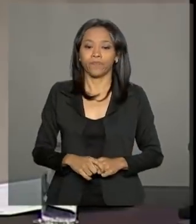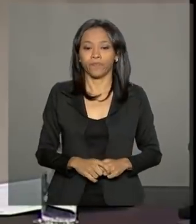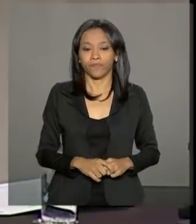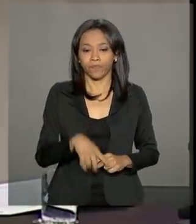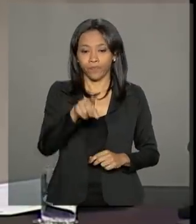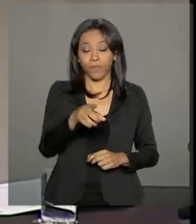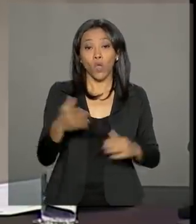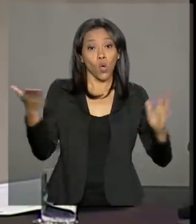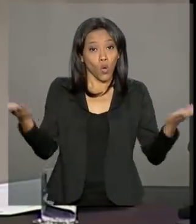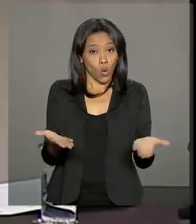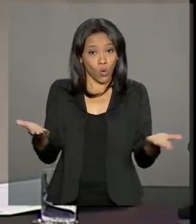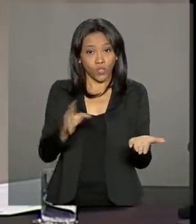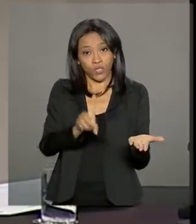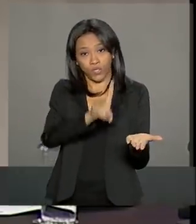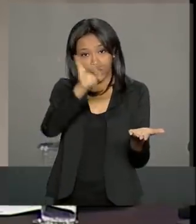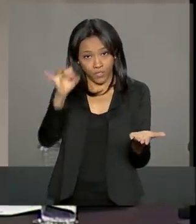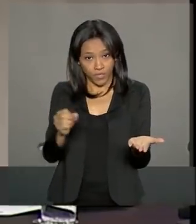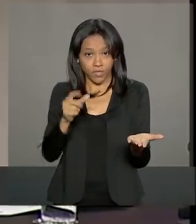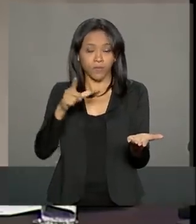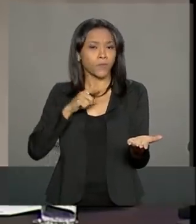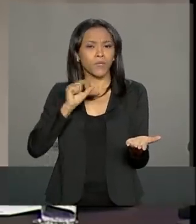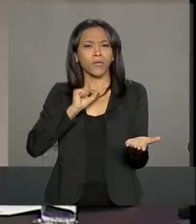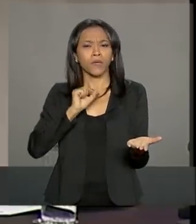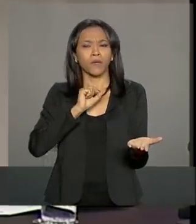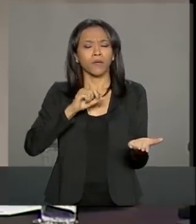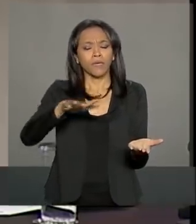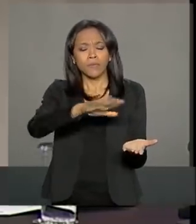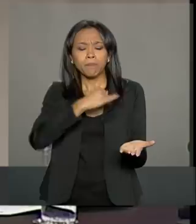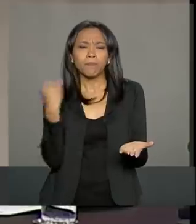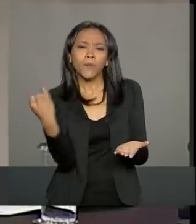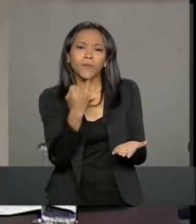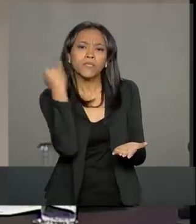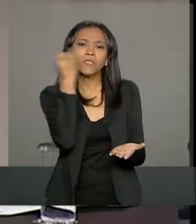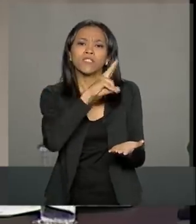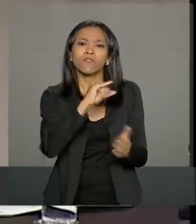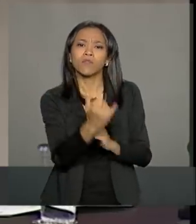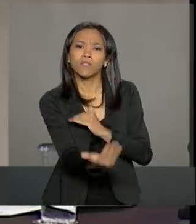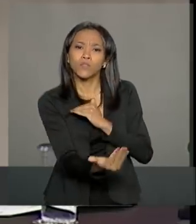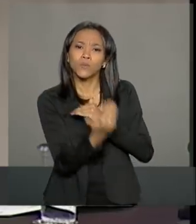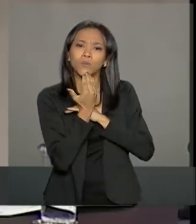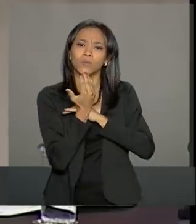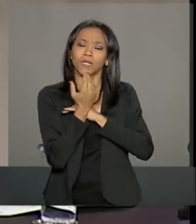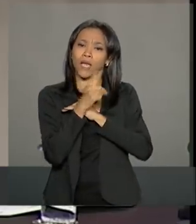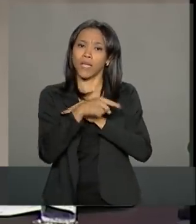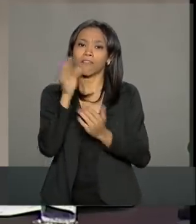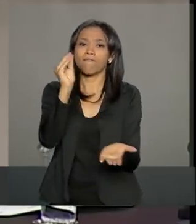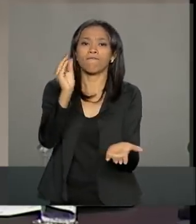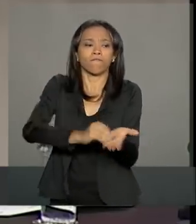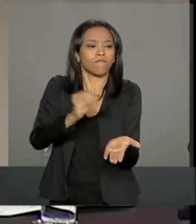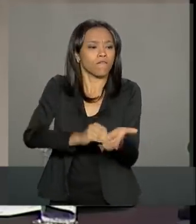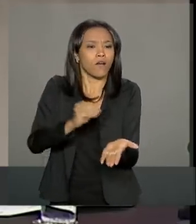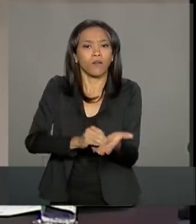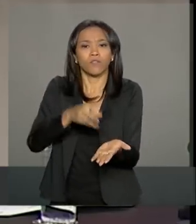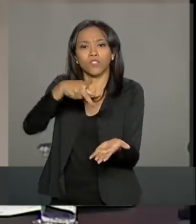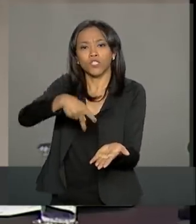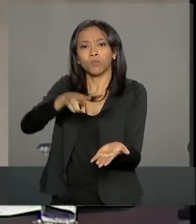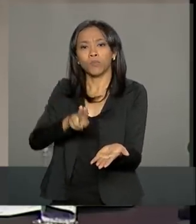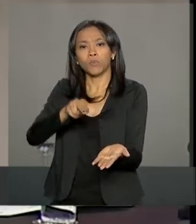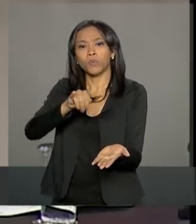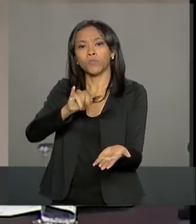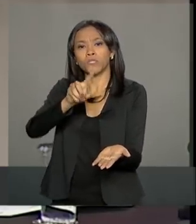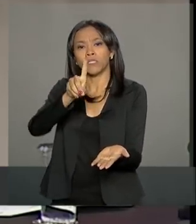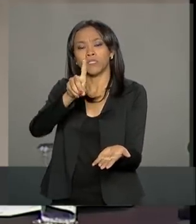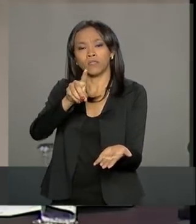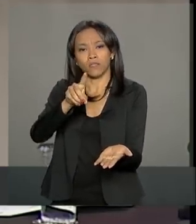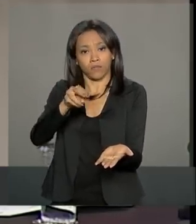No dia de hoje, estreitamos diálogo com uma área importantíssima, a que nos ajudará a virar essa chave da impunidade para quem agride mulheres,